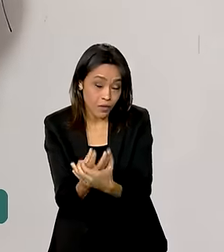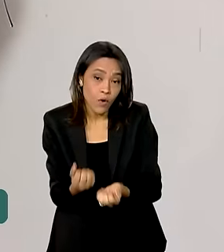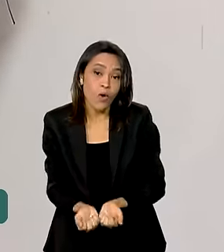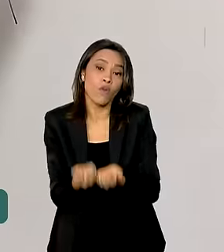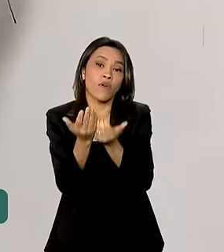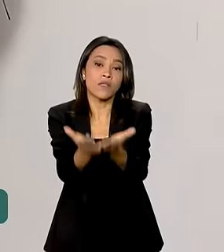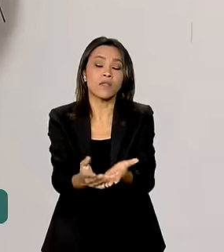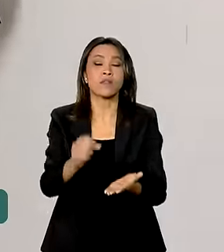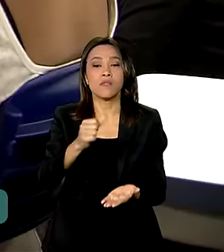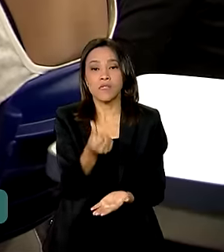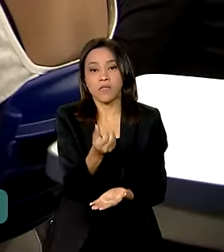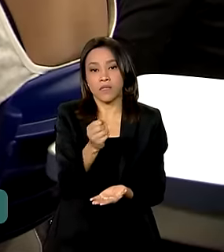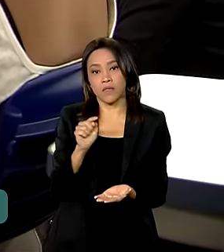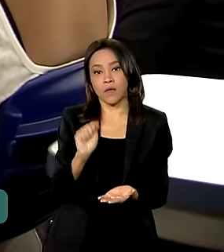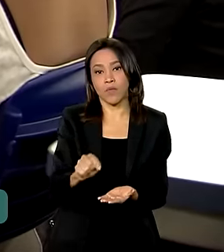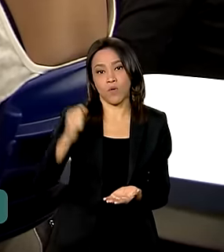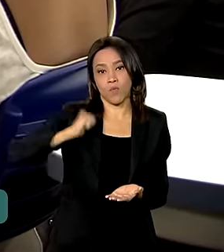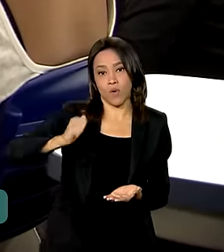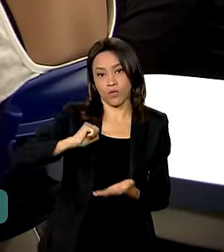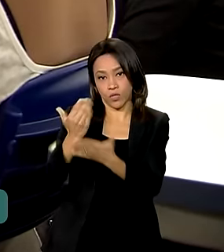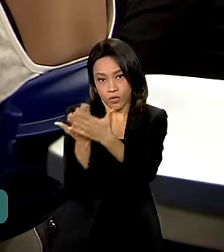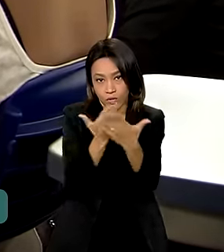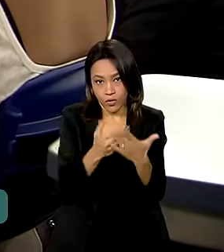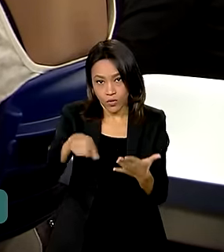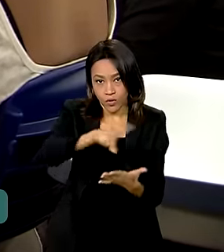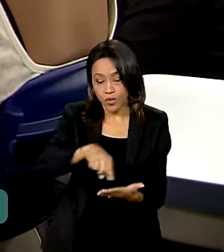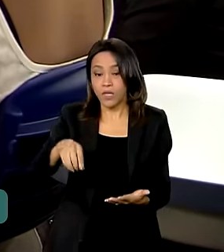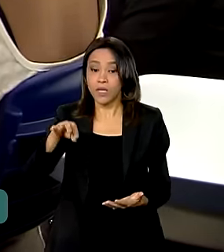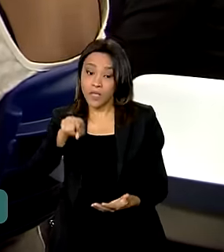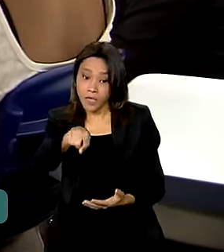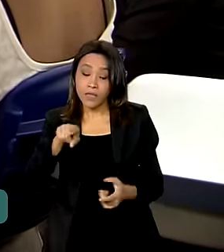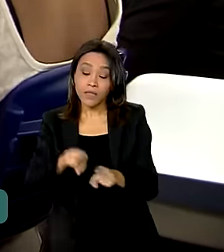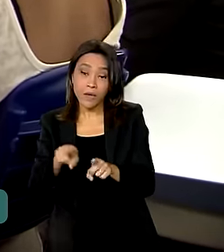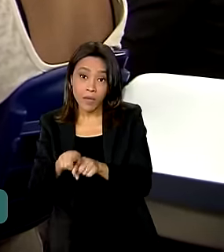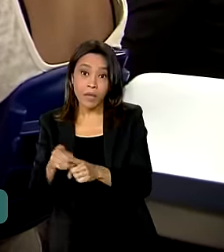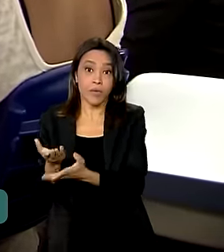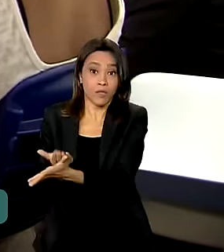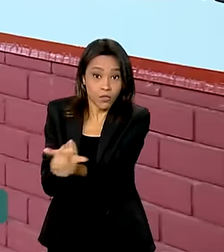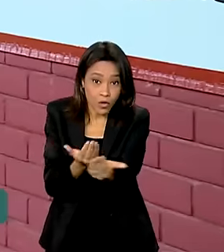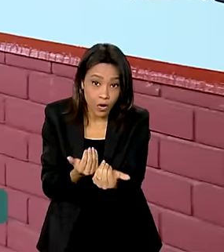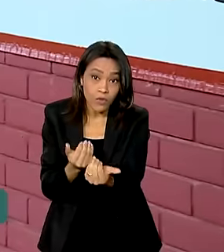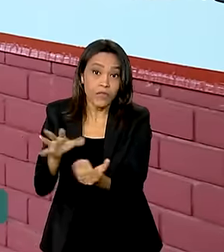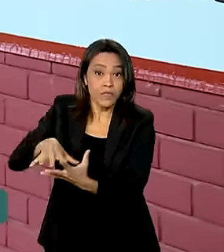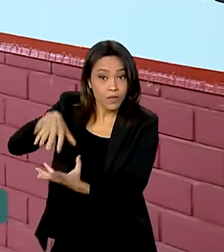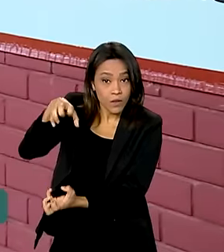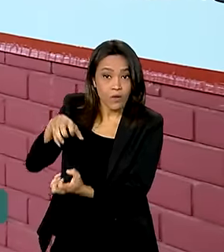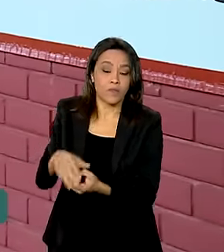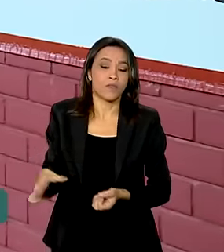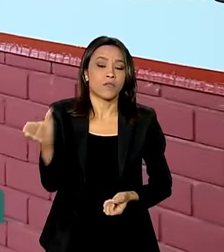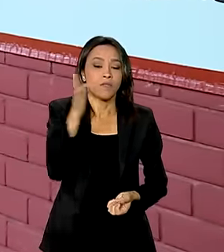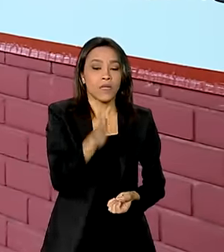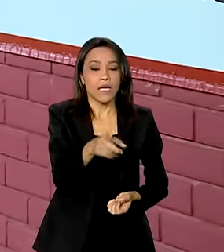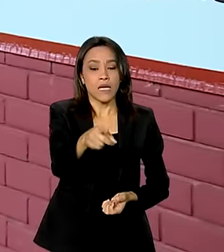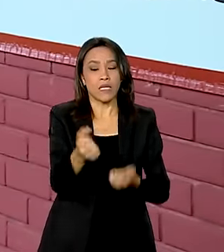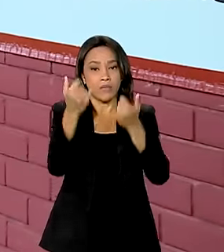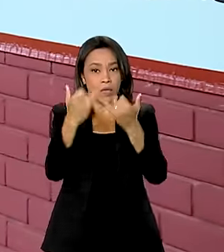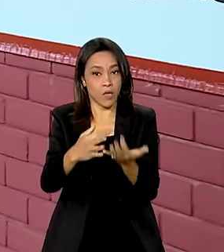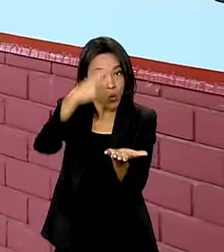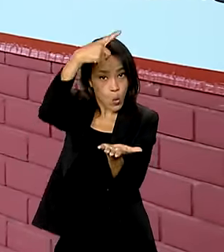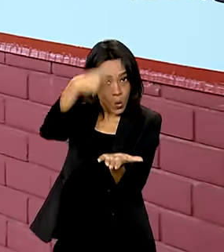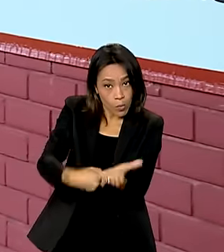educadores populares e 900 mil vagas para jovens, adultos e idosos. No Pacto pela Superação do